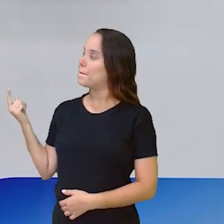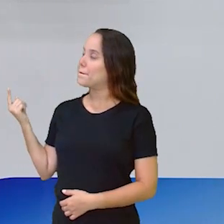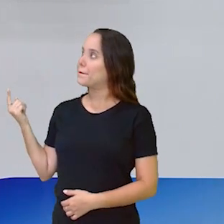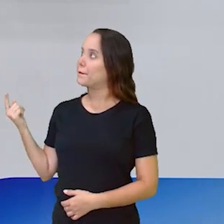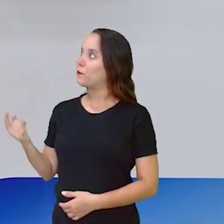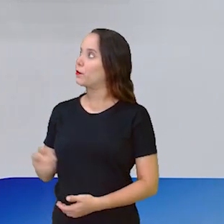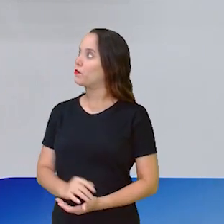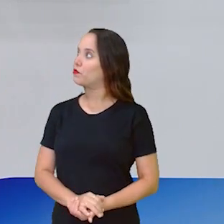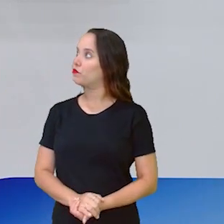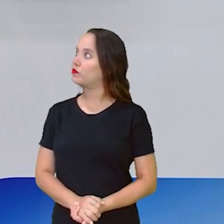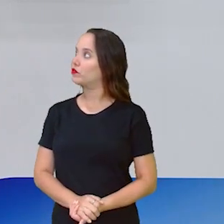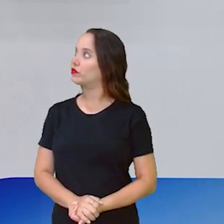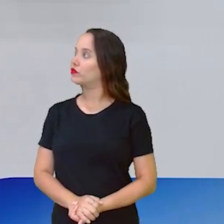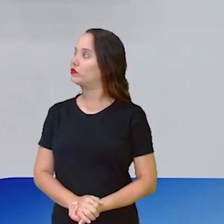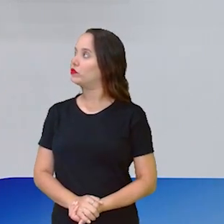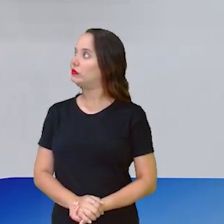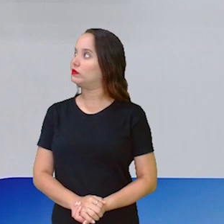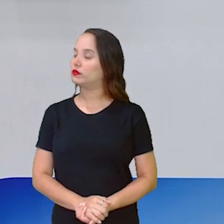recorta.